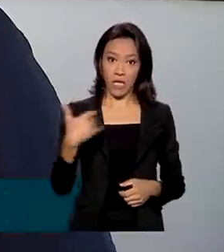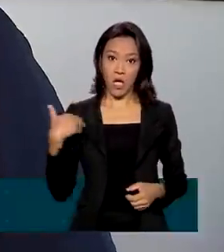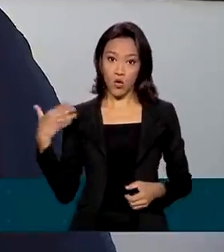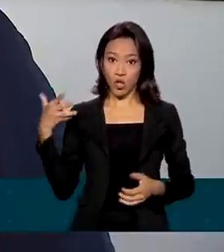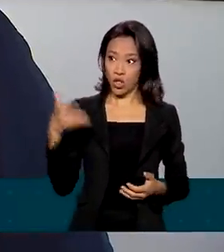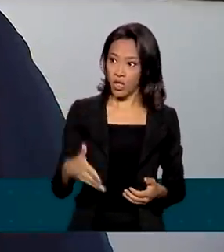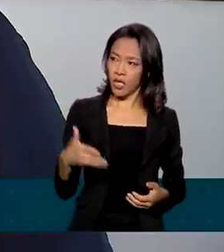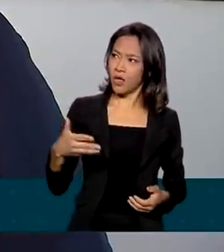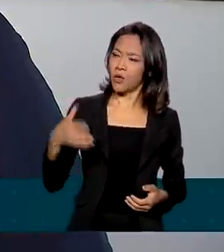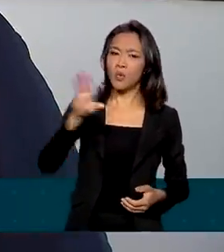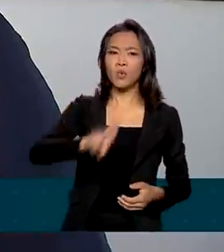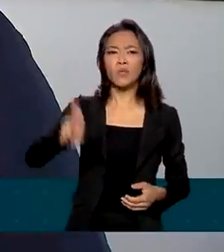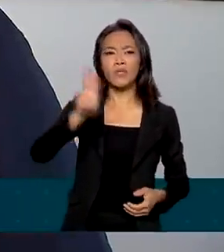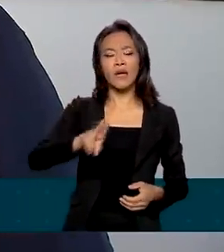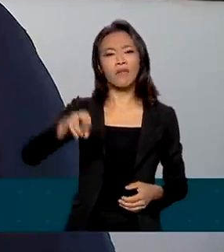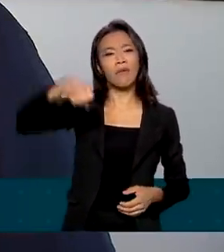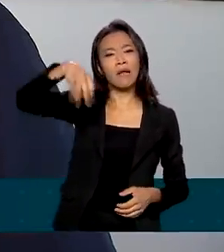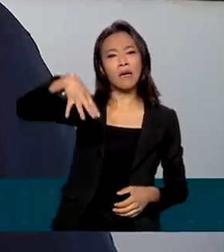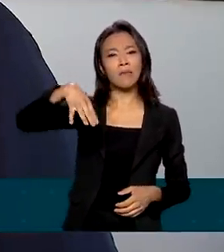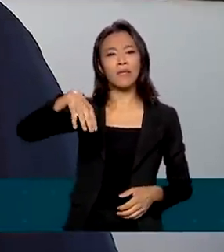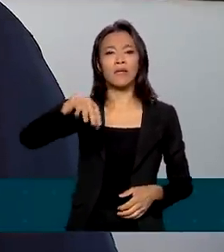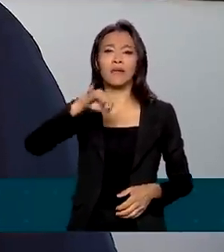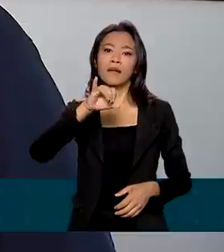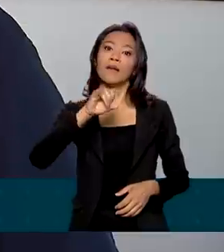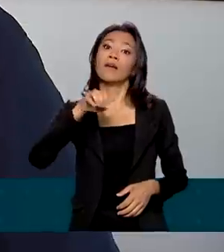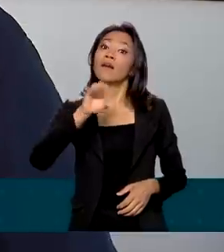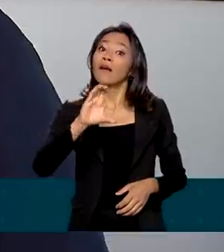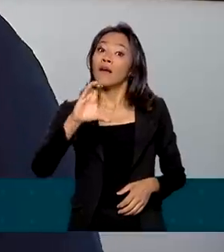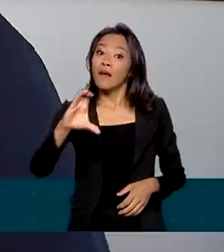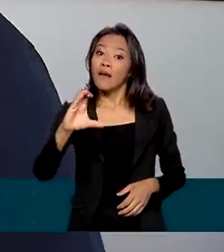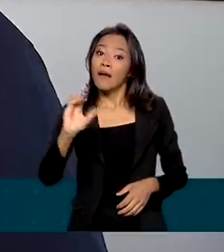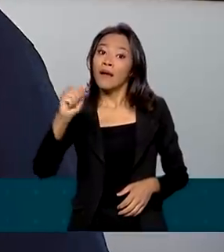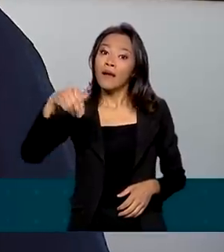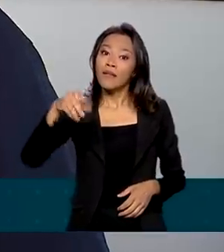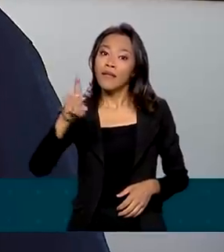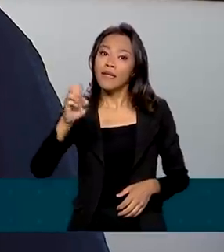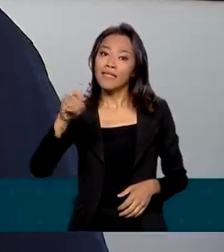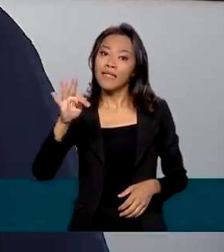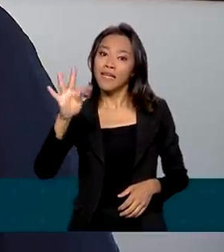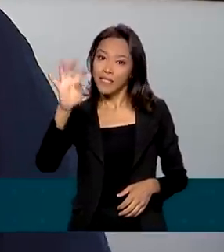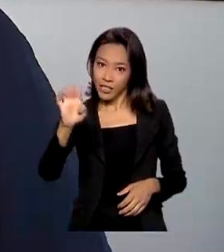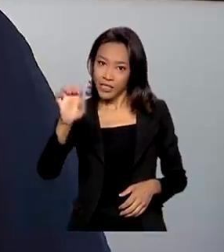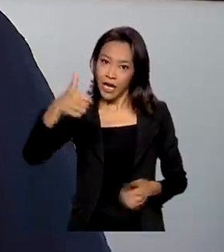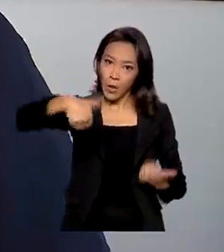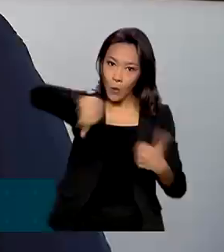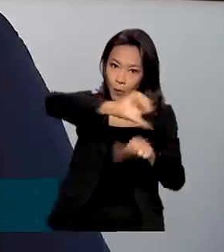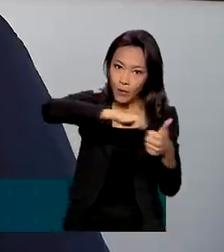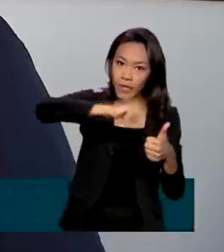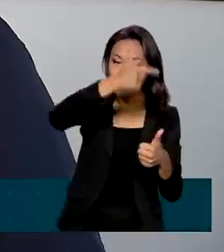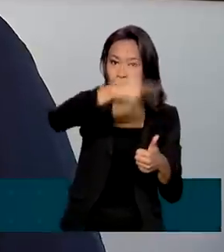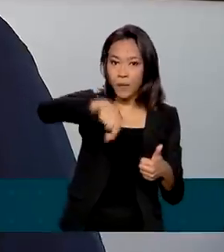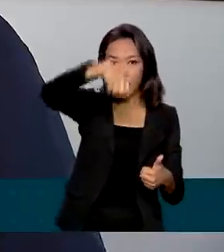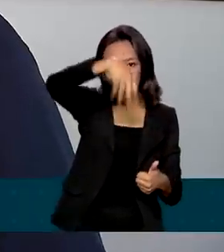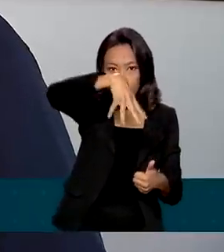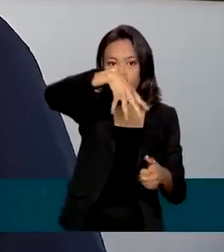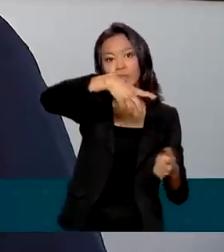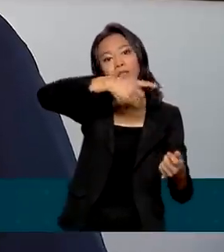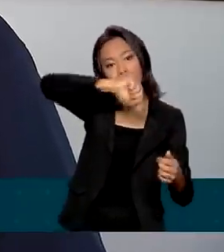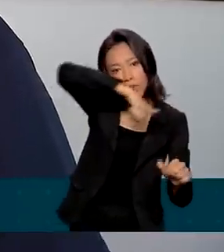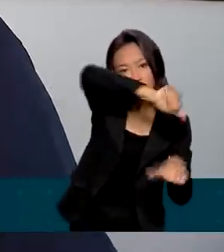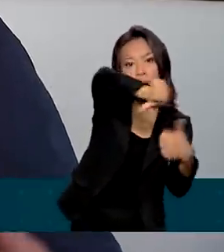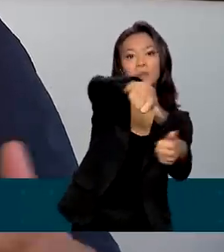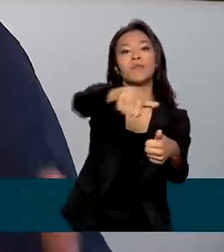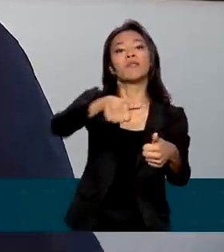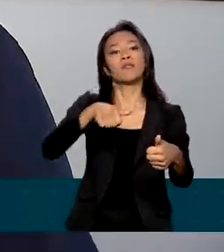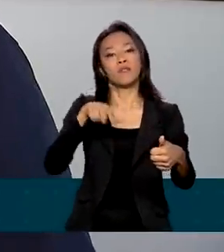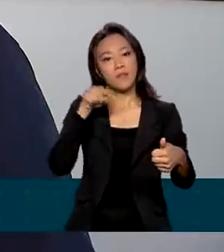usava lâmpada incandescente. E eu mudei, na época, por lâmpada eletrônica e, posteriormente, por tudo